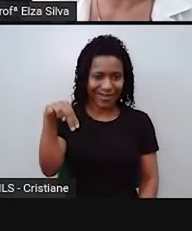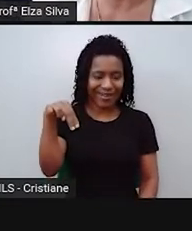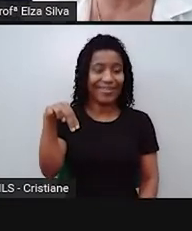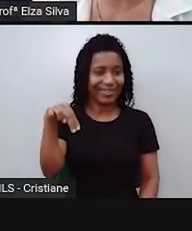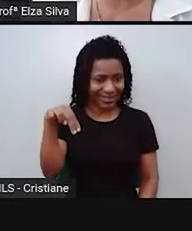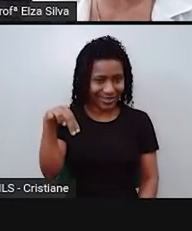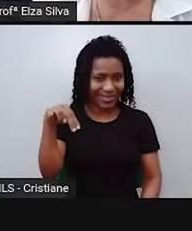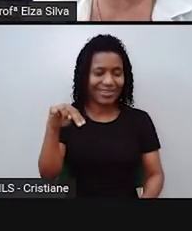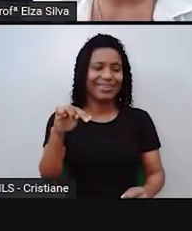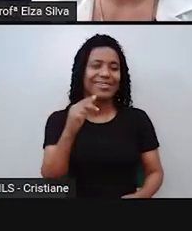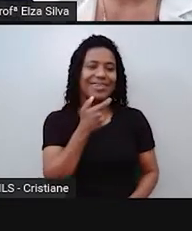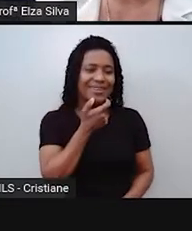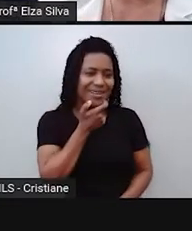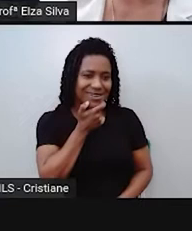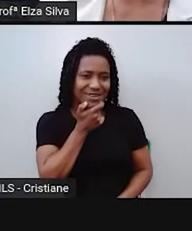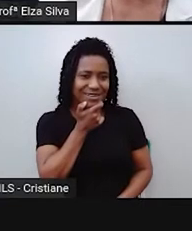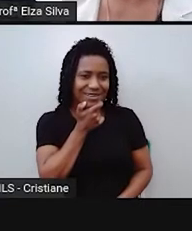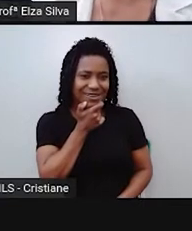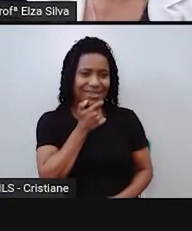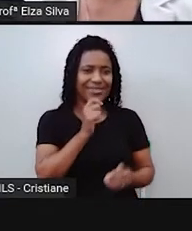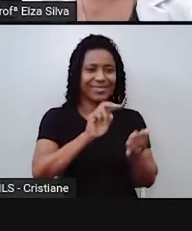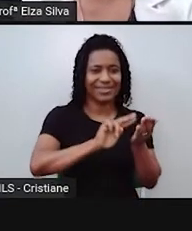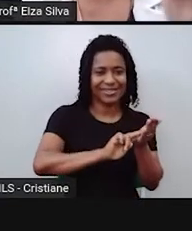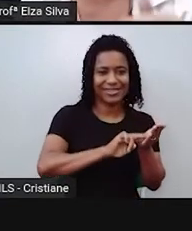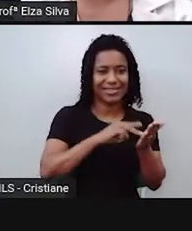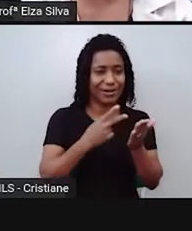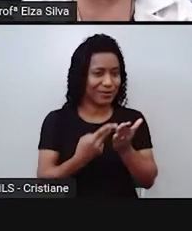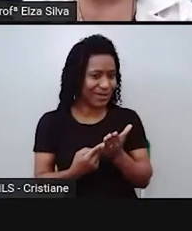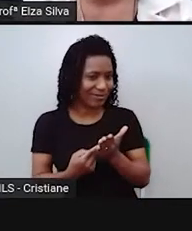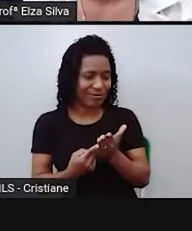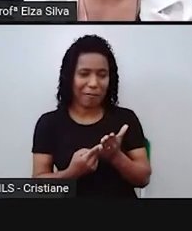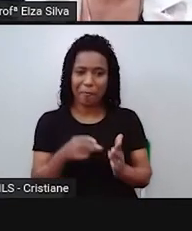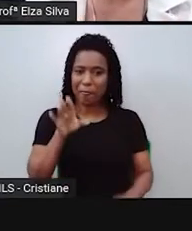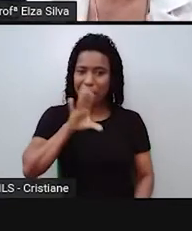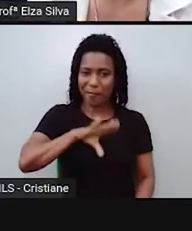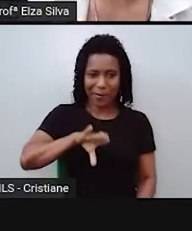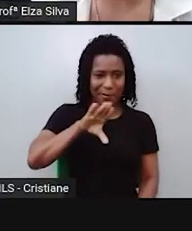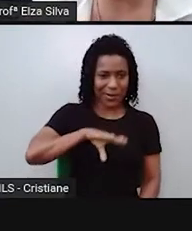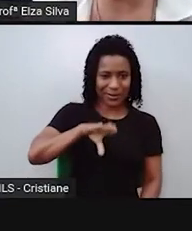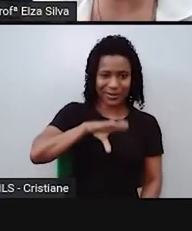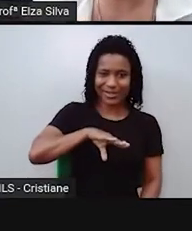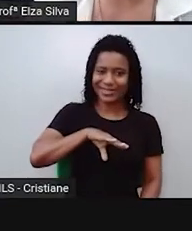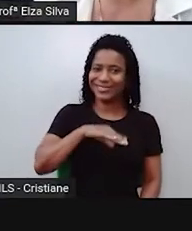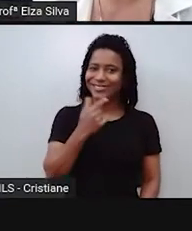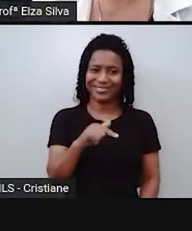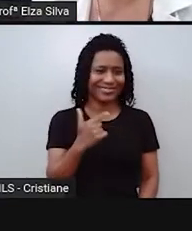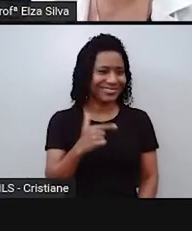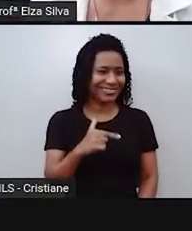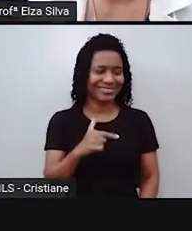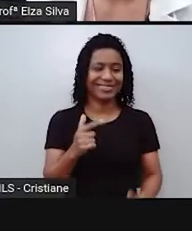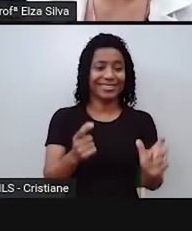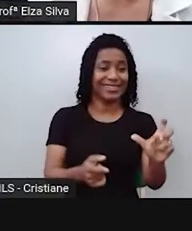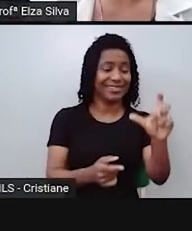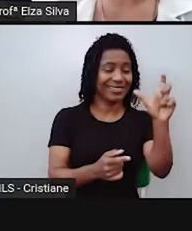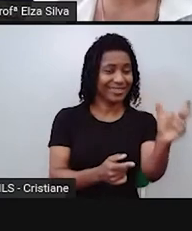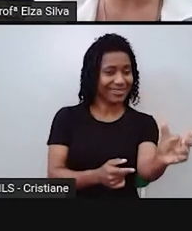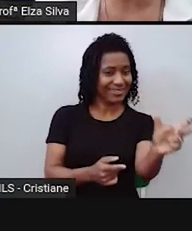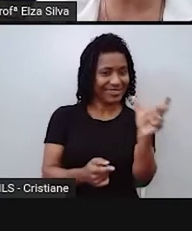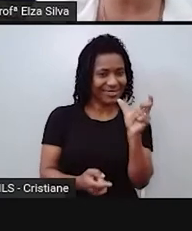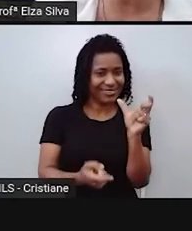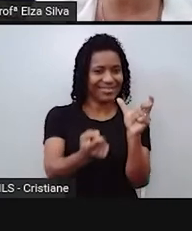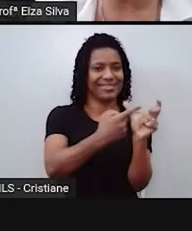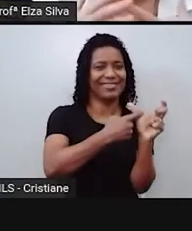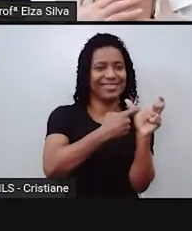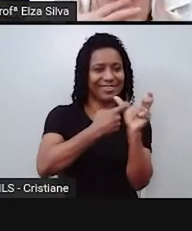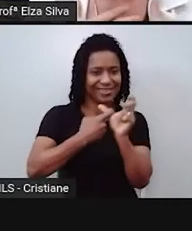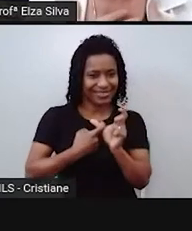nós já conversamos sobre isso? Palavras que vêm do inglês e que se inserem na língua portuguesa e a gente passa